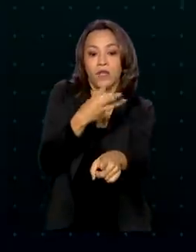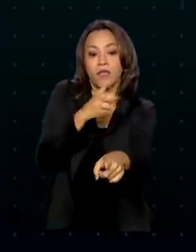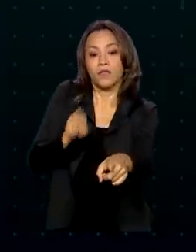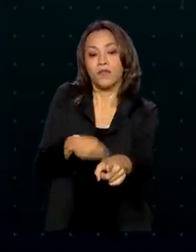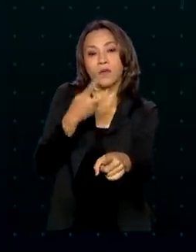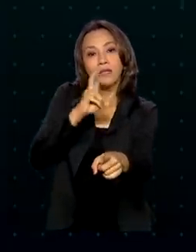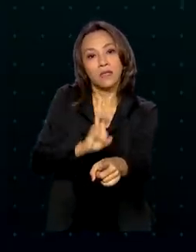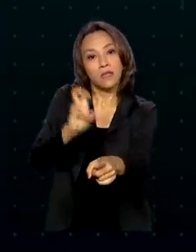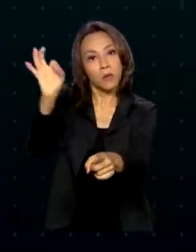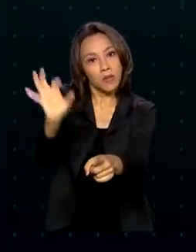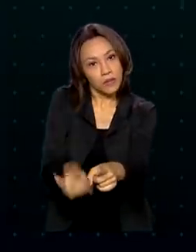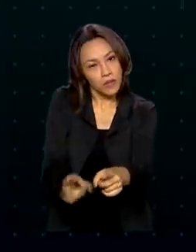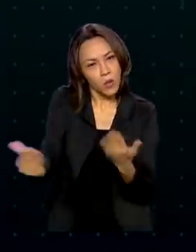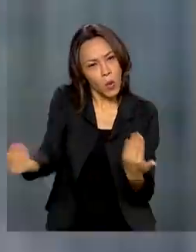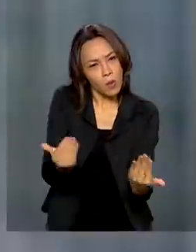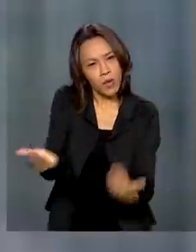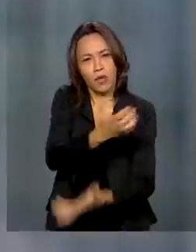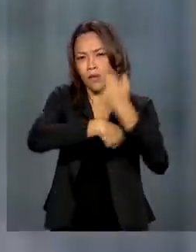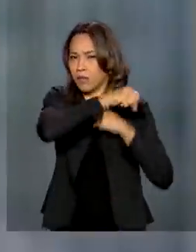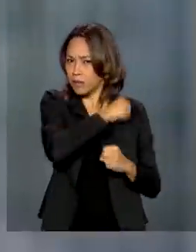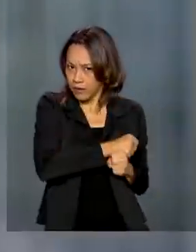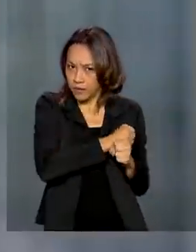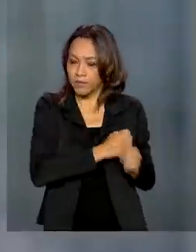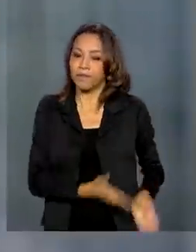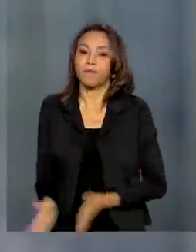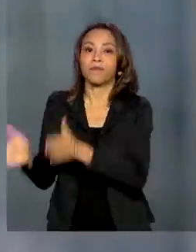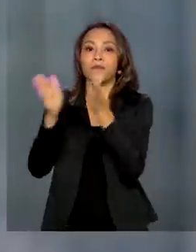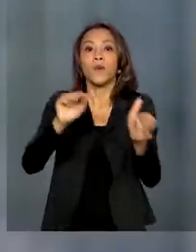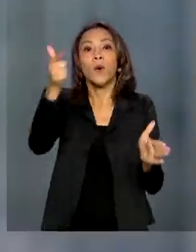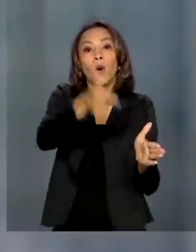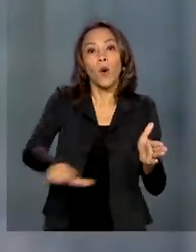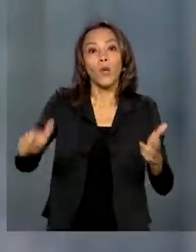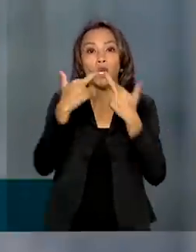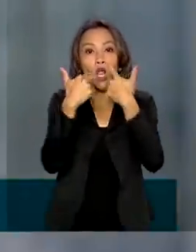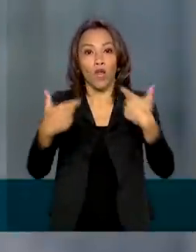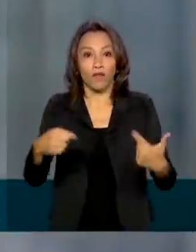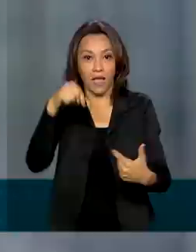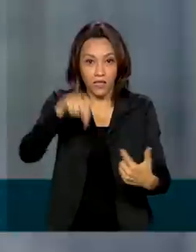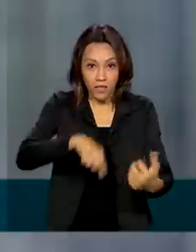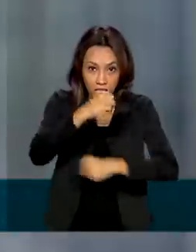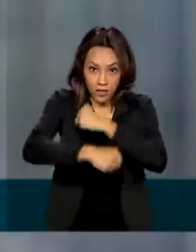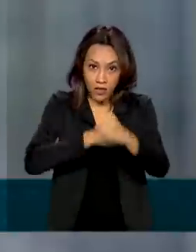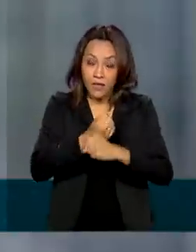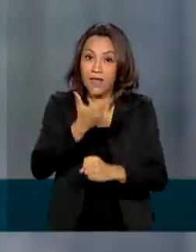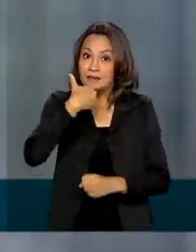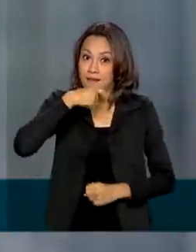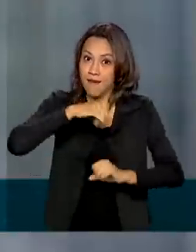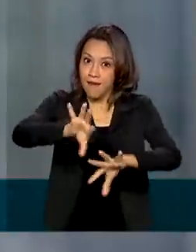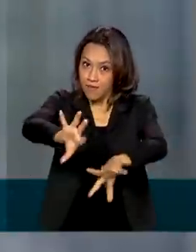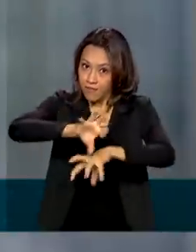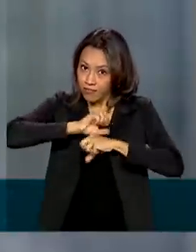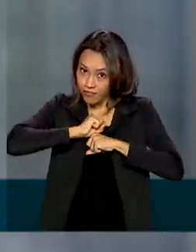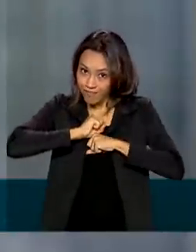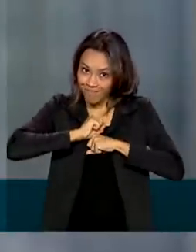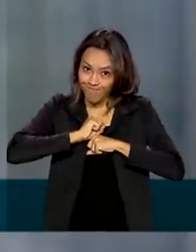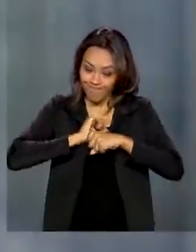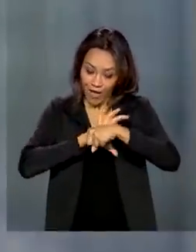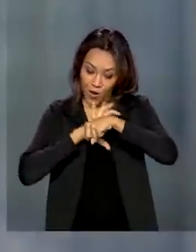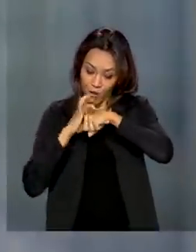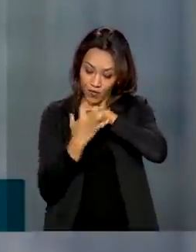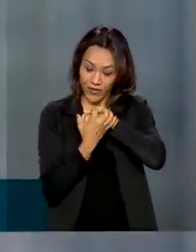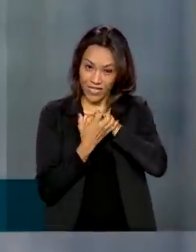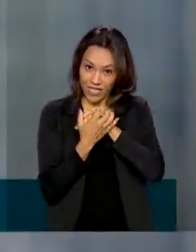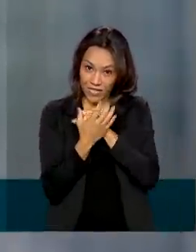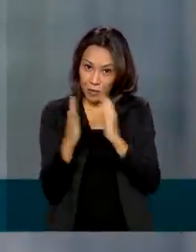relação aos inscritos no ano passado. Outra novidade este ano é que quem contrair a Covid-19 no período das provas,